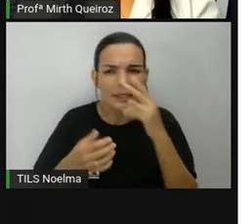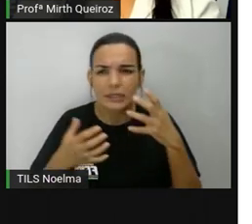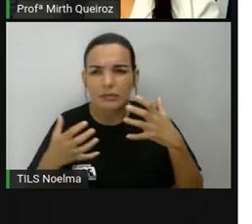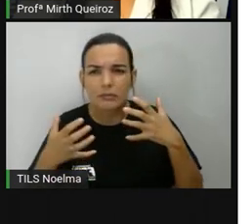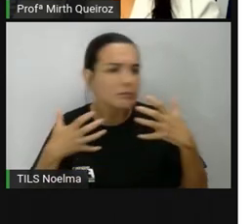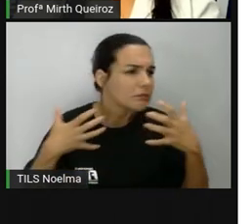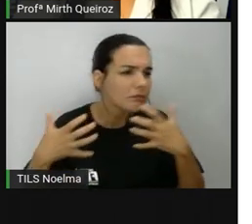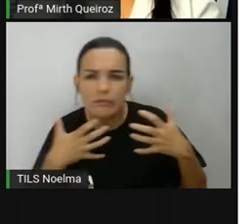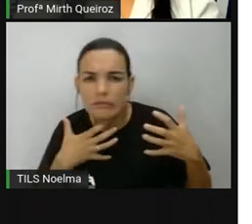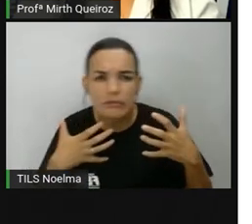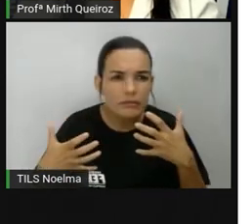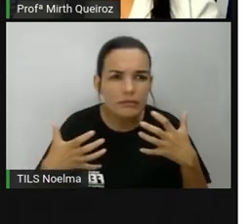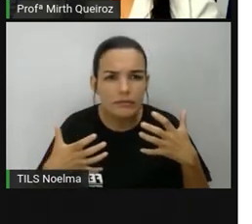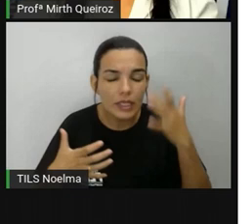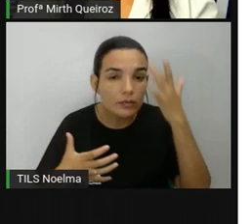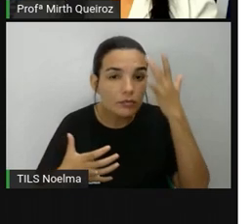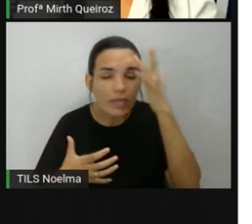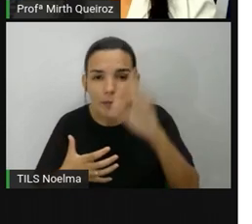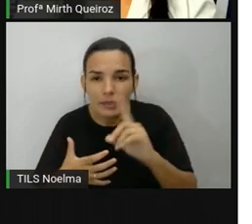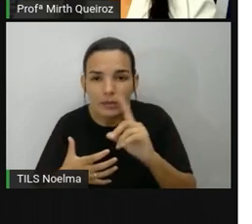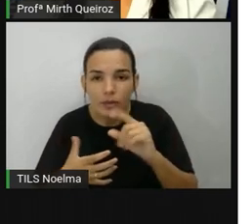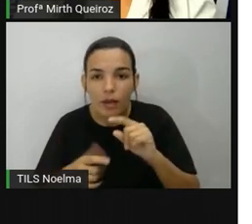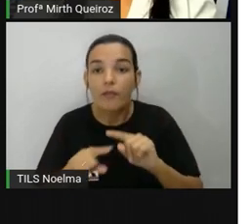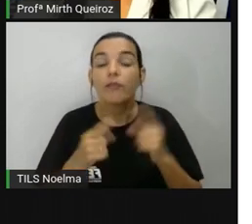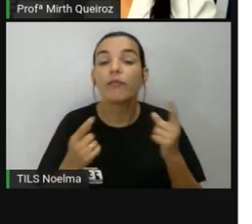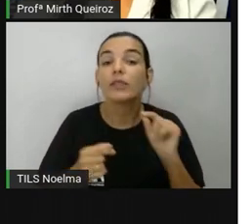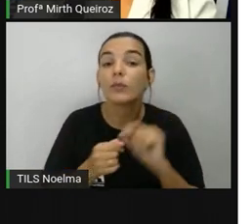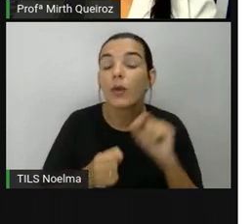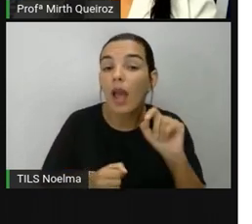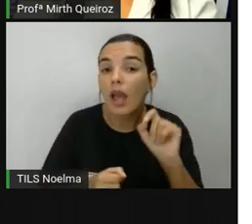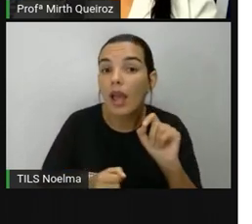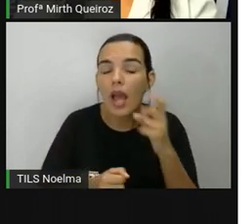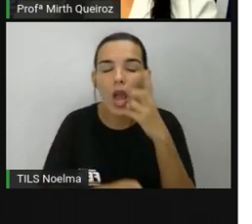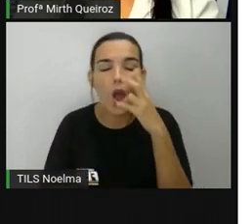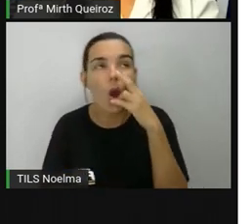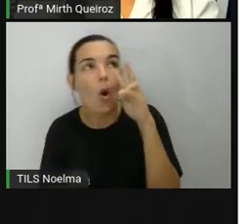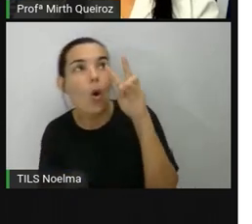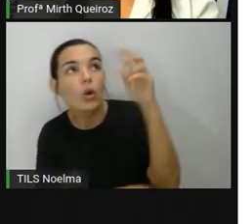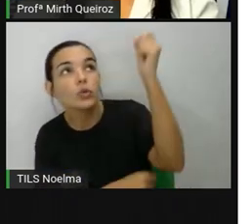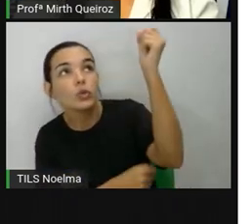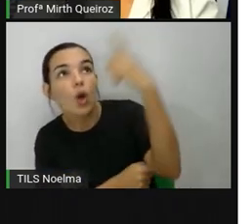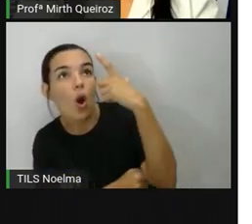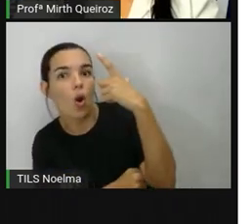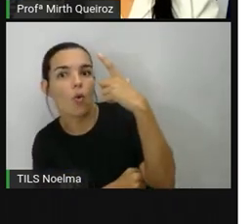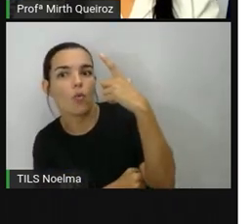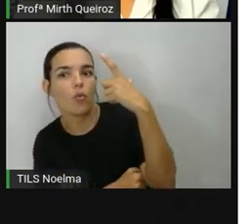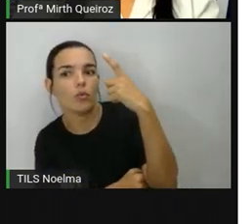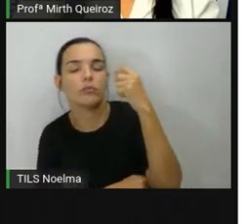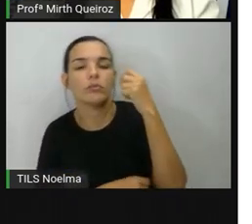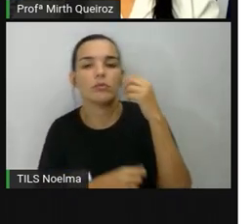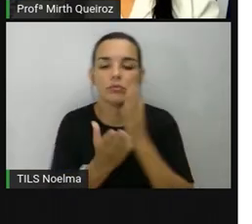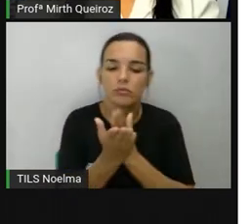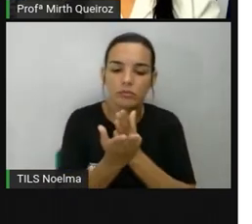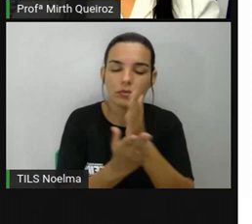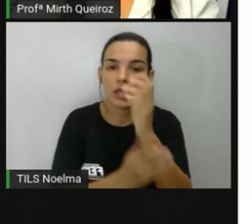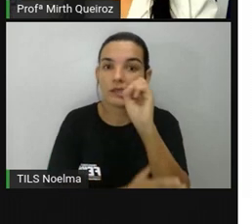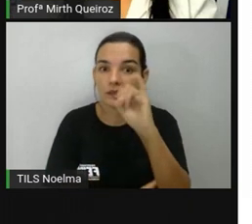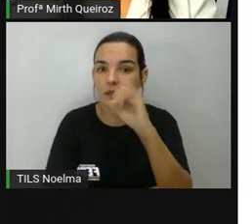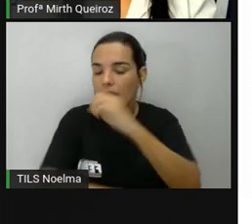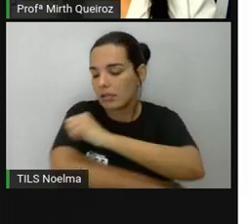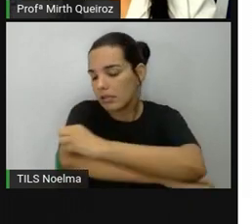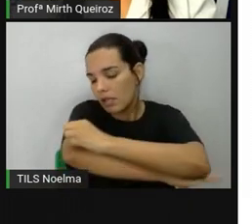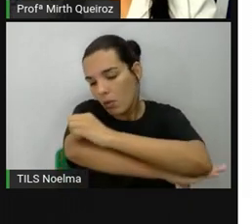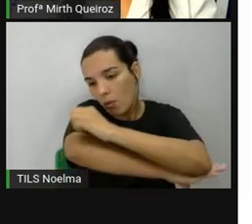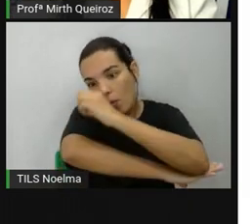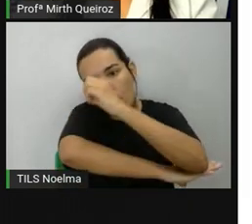exemplo, a gente pode usar como referência para identificar esses pontos cardeais, o sol. A nascente, que é onde o